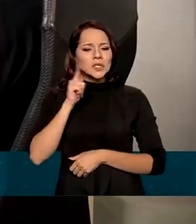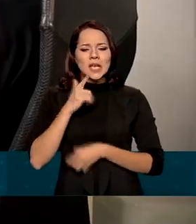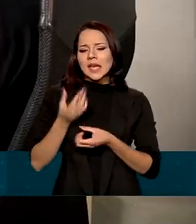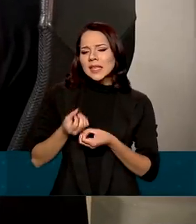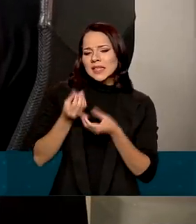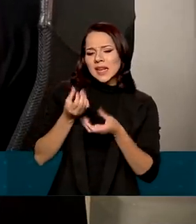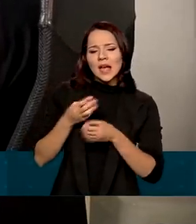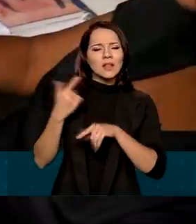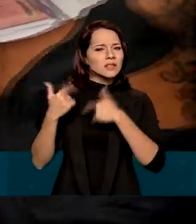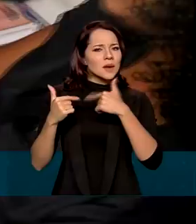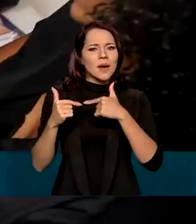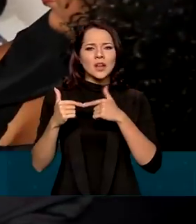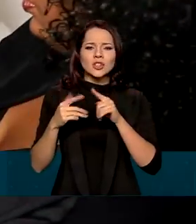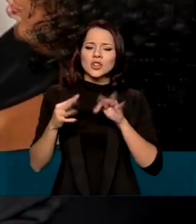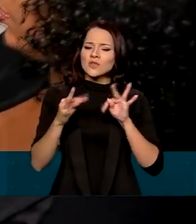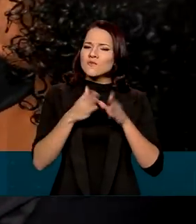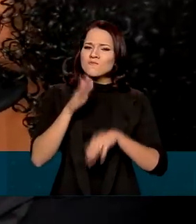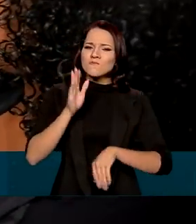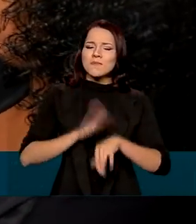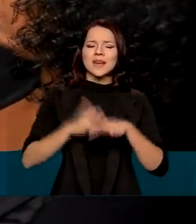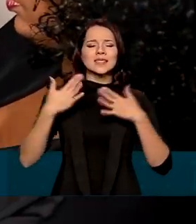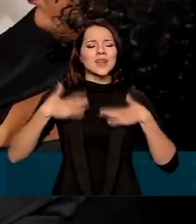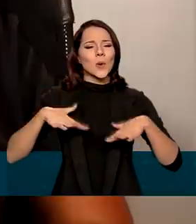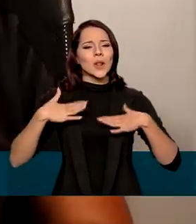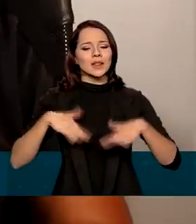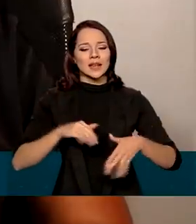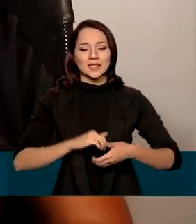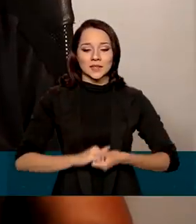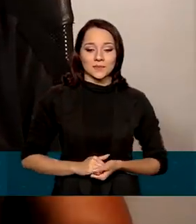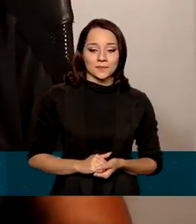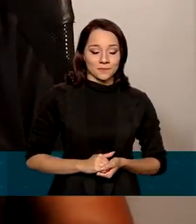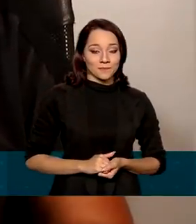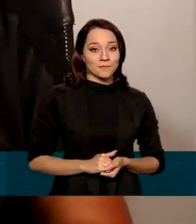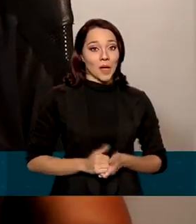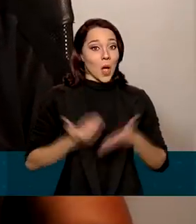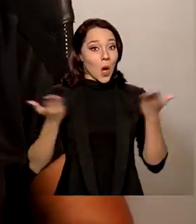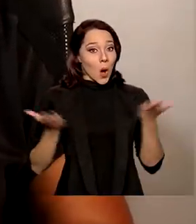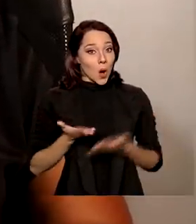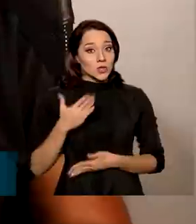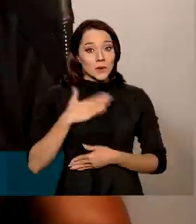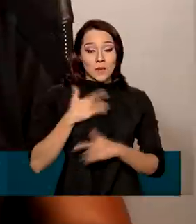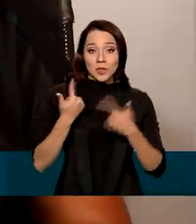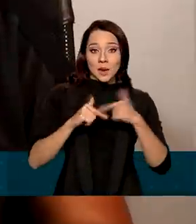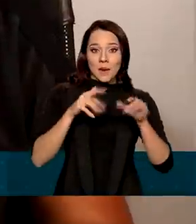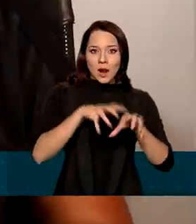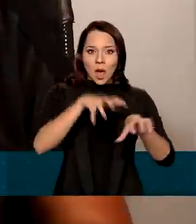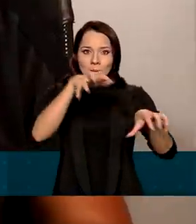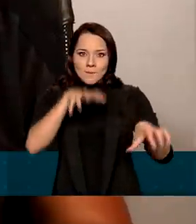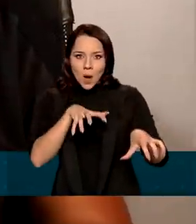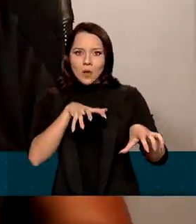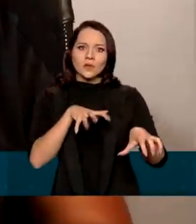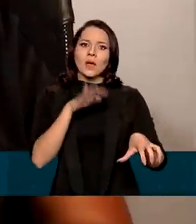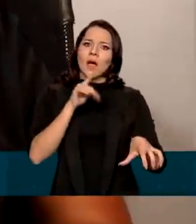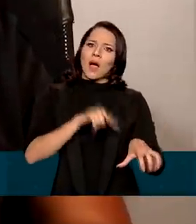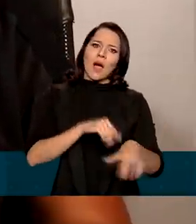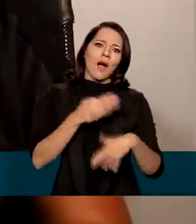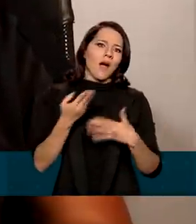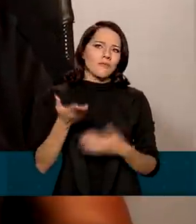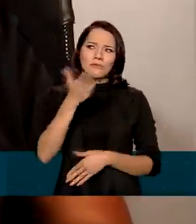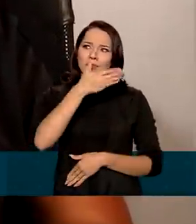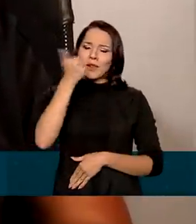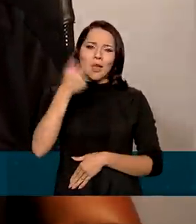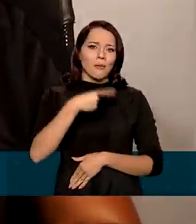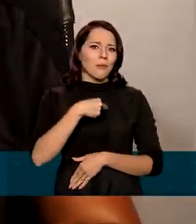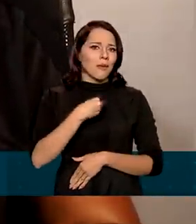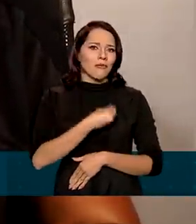entregar os serviços com muito mais tranquilidade. Hoje, para mim, o remoto tem sido um ganho na minha vida